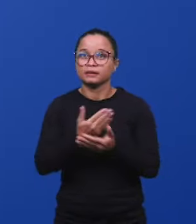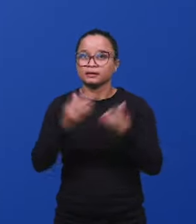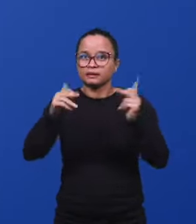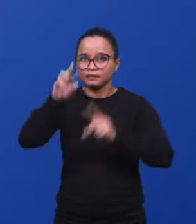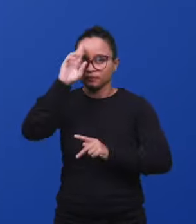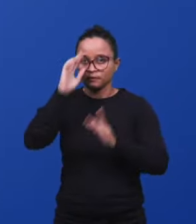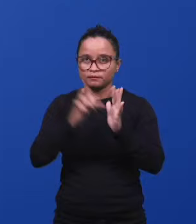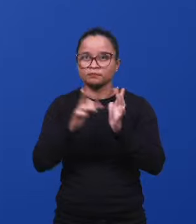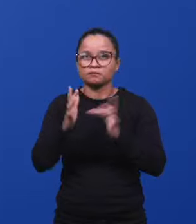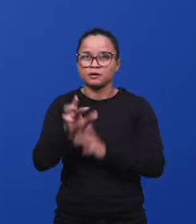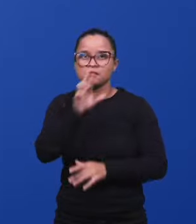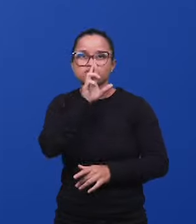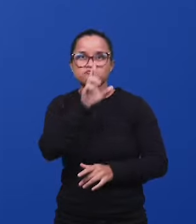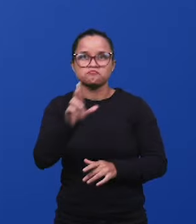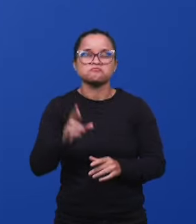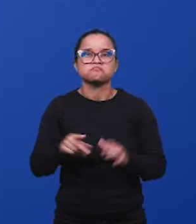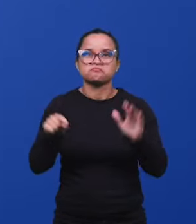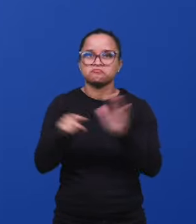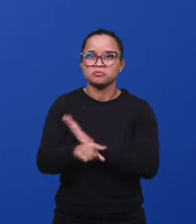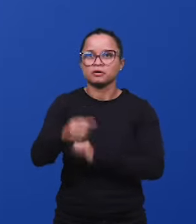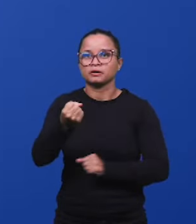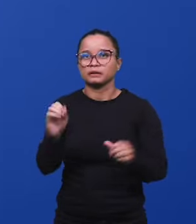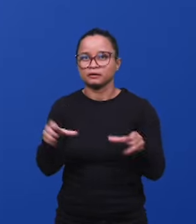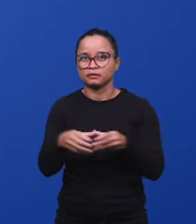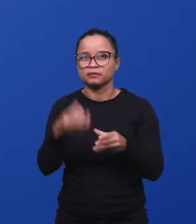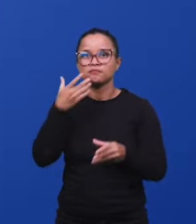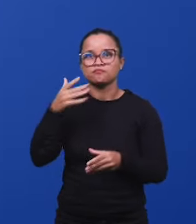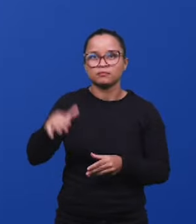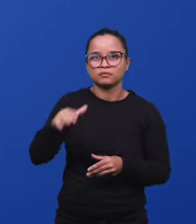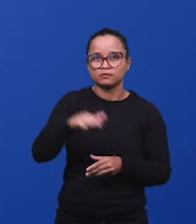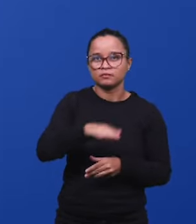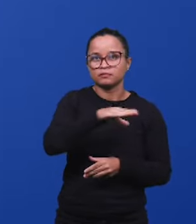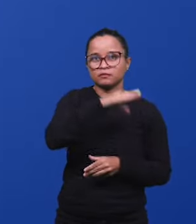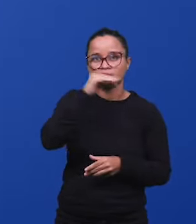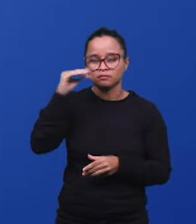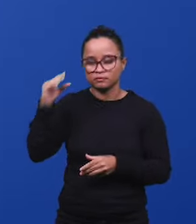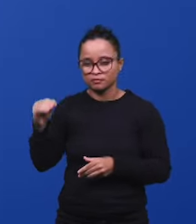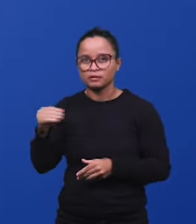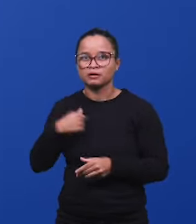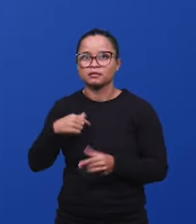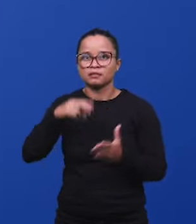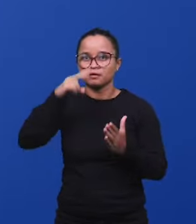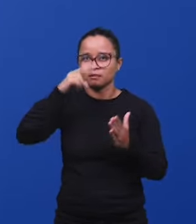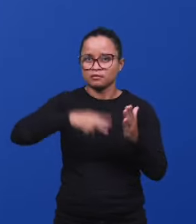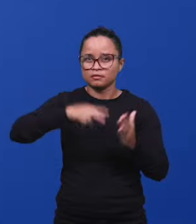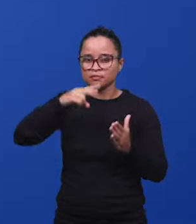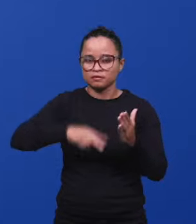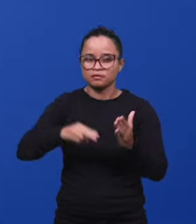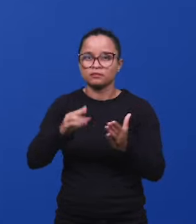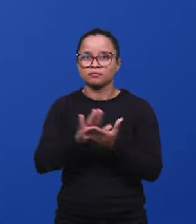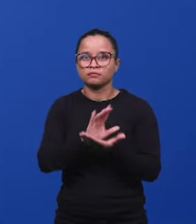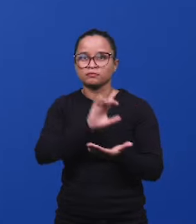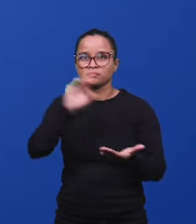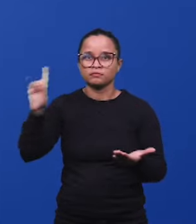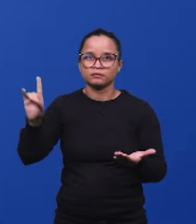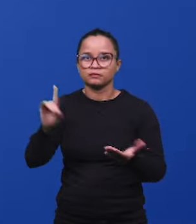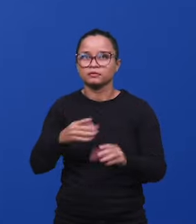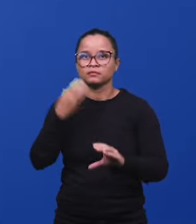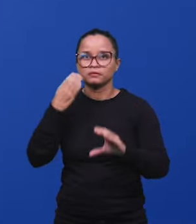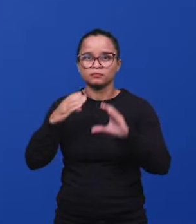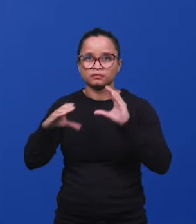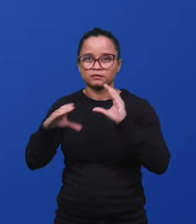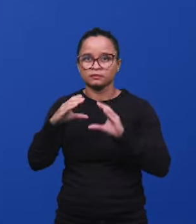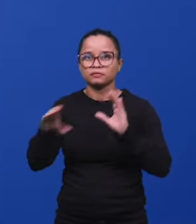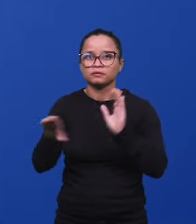A paz do Senhor Jesus, respondendo a pergunta para a classe de crianças e adolescentes e adolescentes, leggerão o